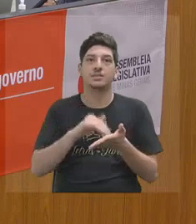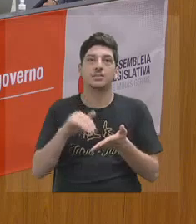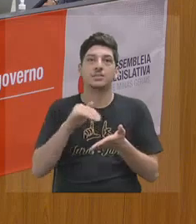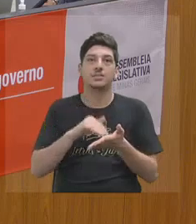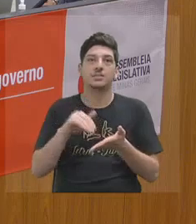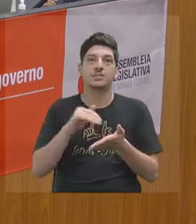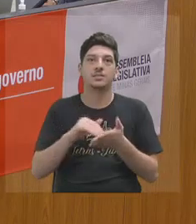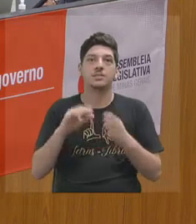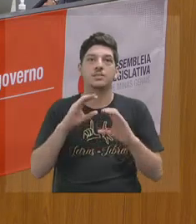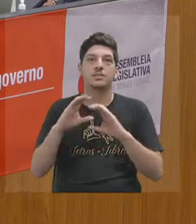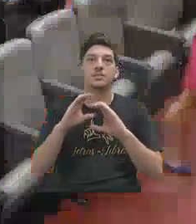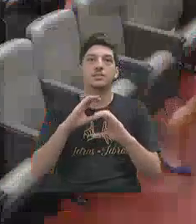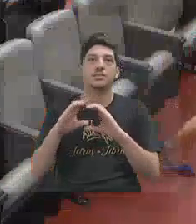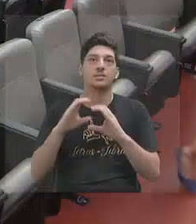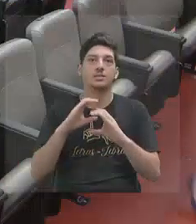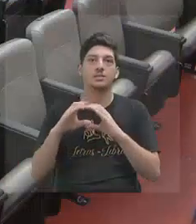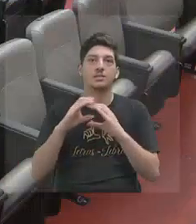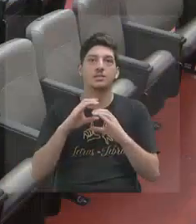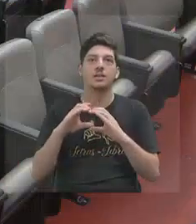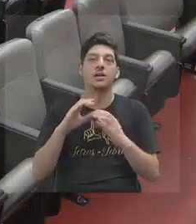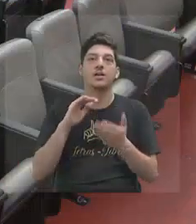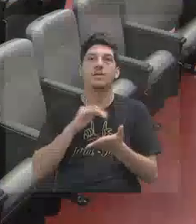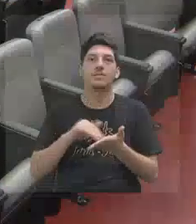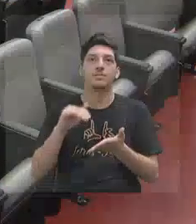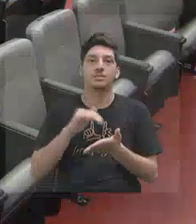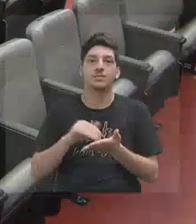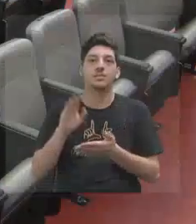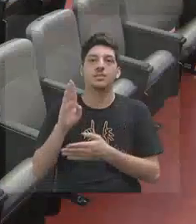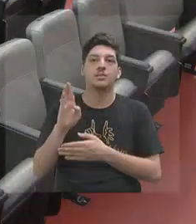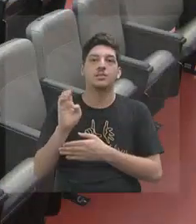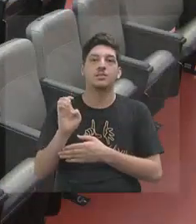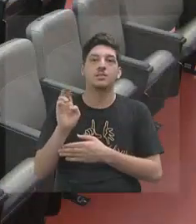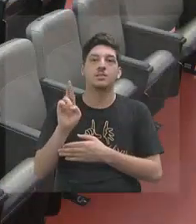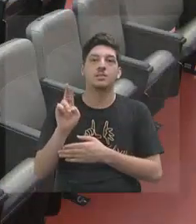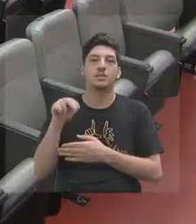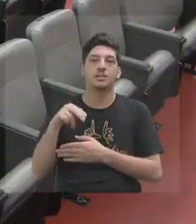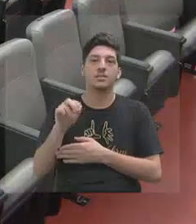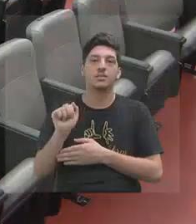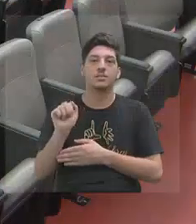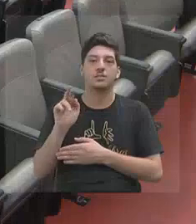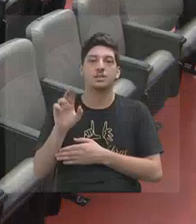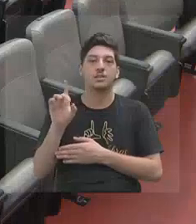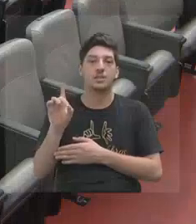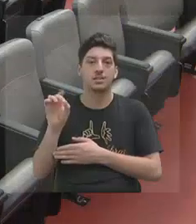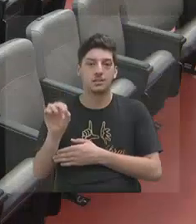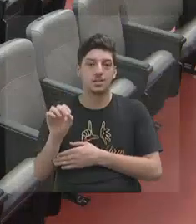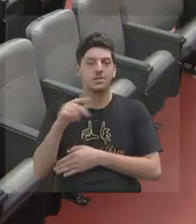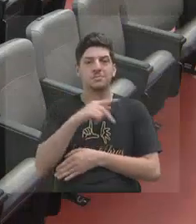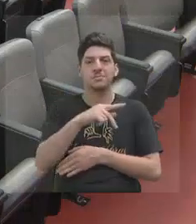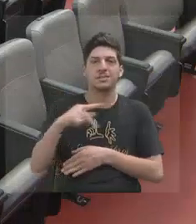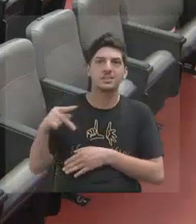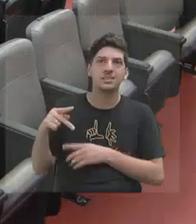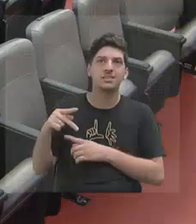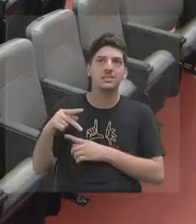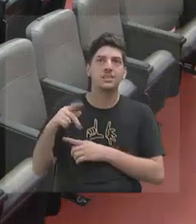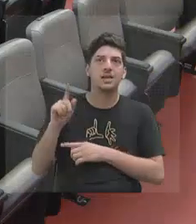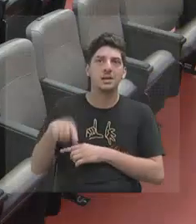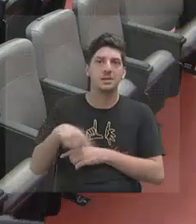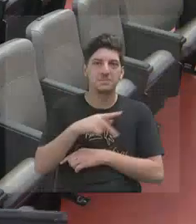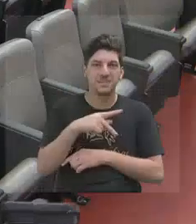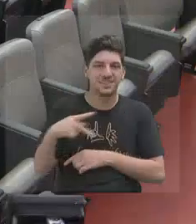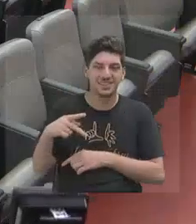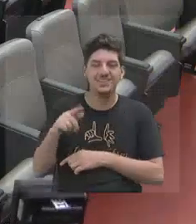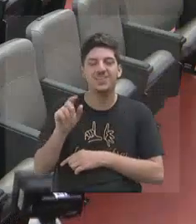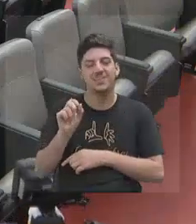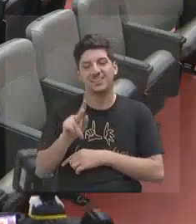de Comunicação, nosso secretário, Bernardo, nosso presidente... Presidente? Sim. Gustavo.